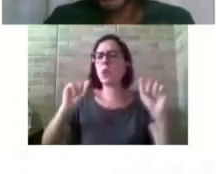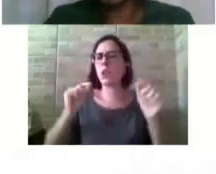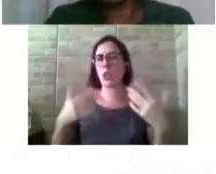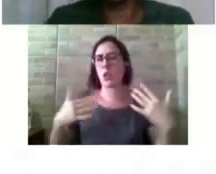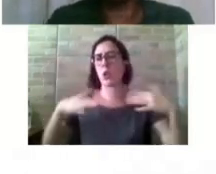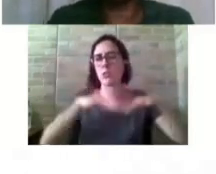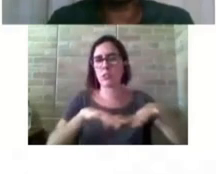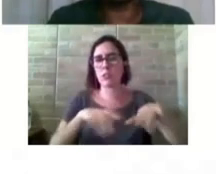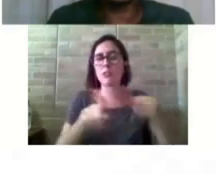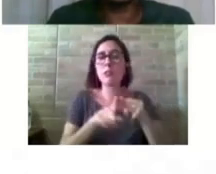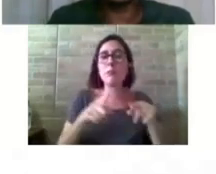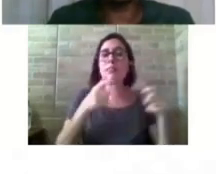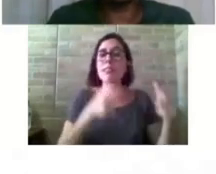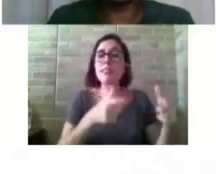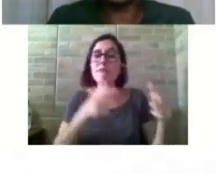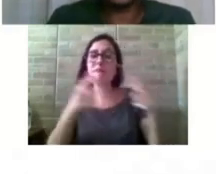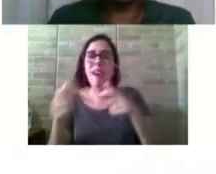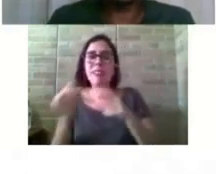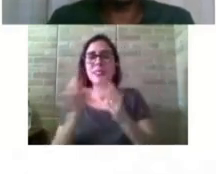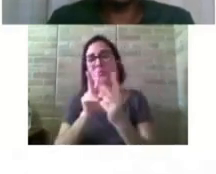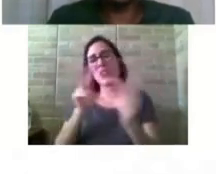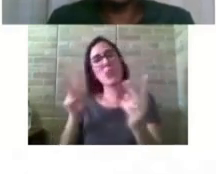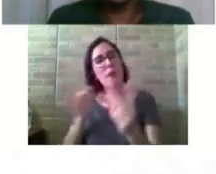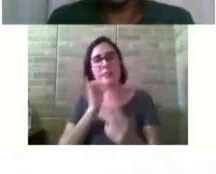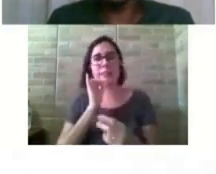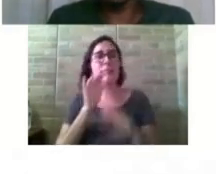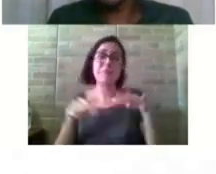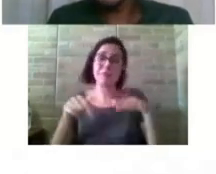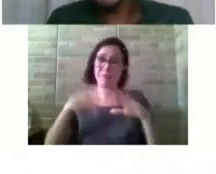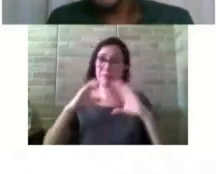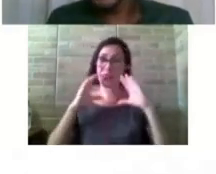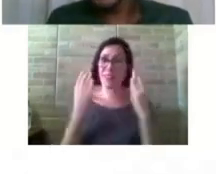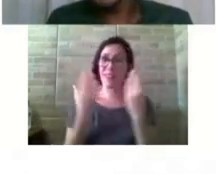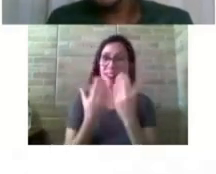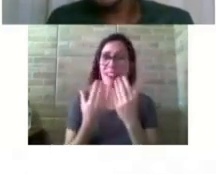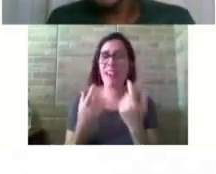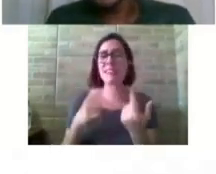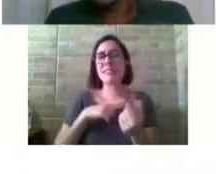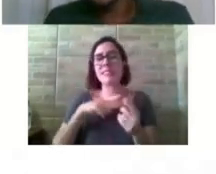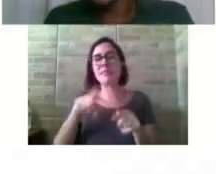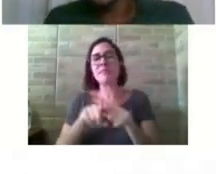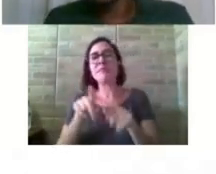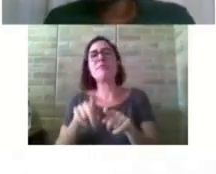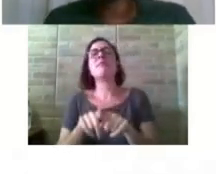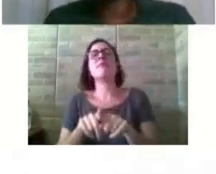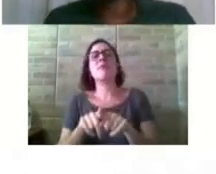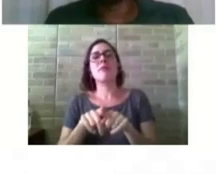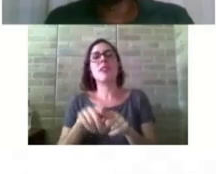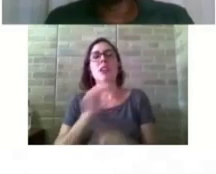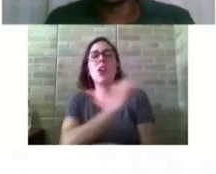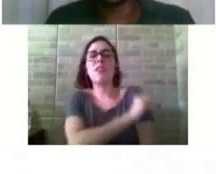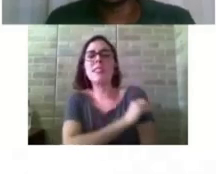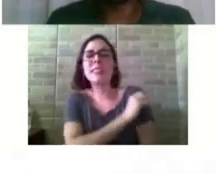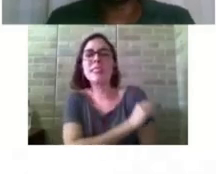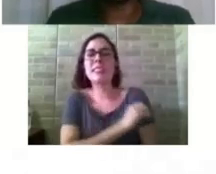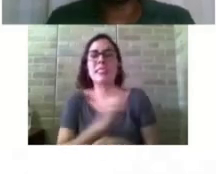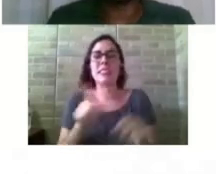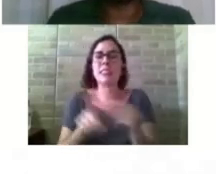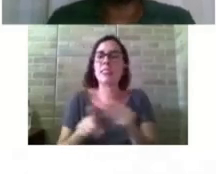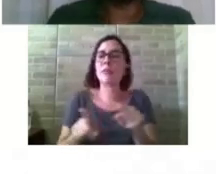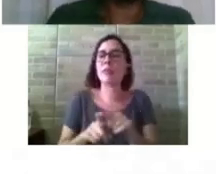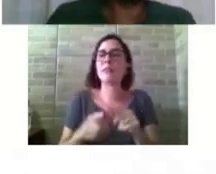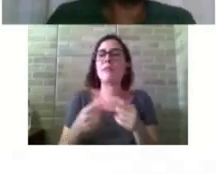como esse aqui agora, nos congressos, oficinas, formação de cursistas,